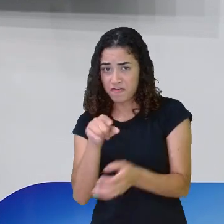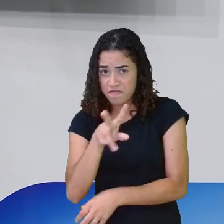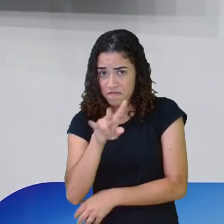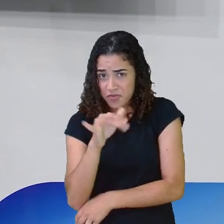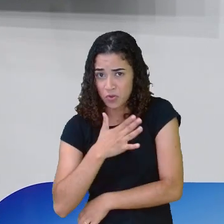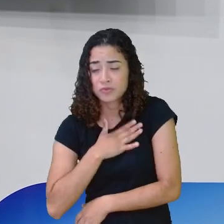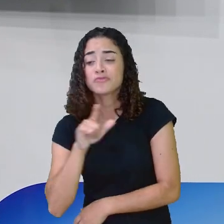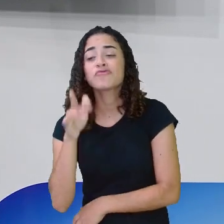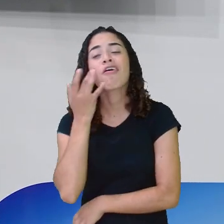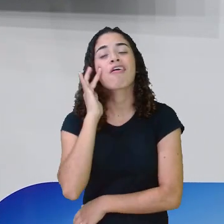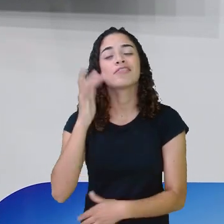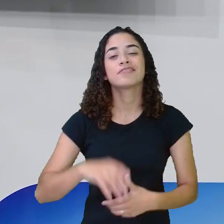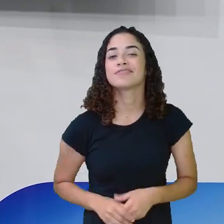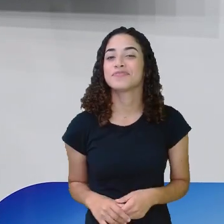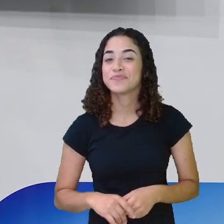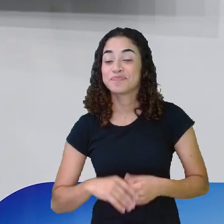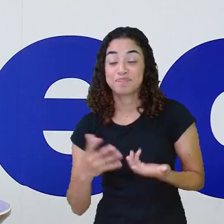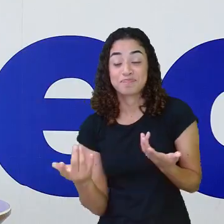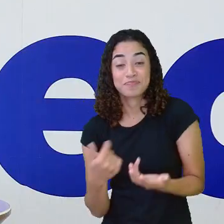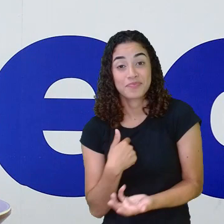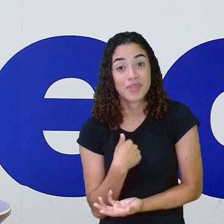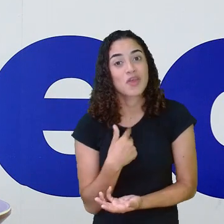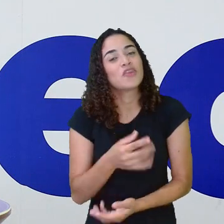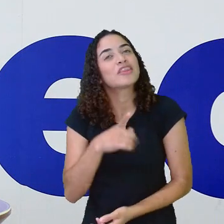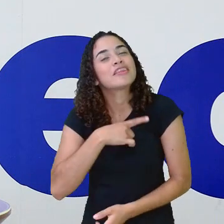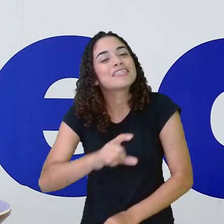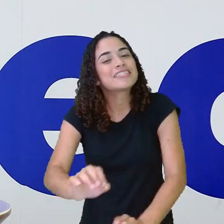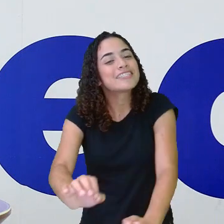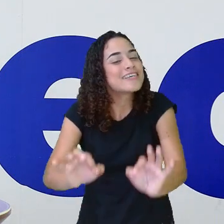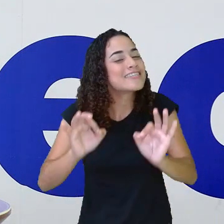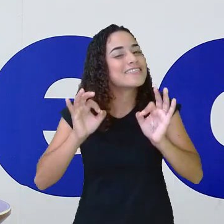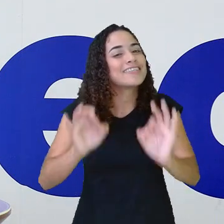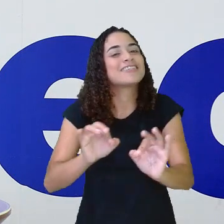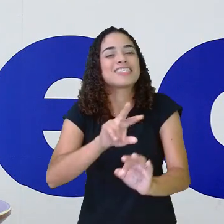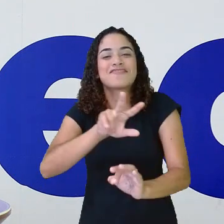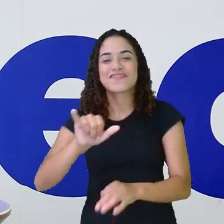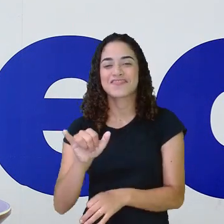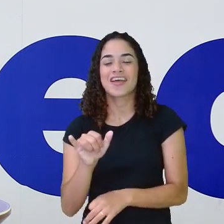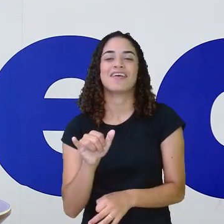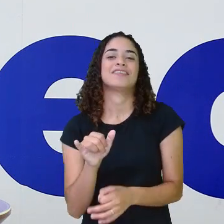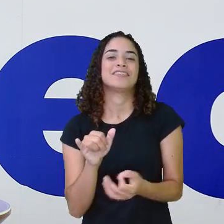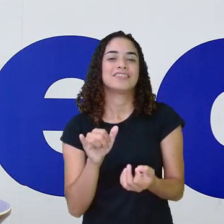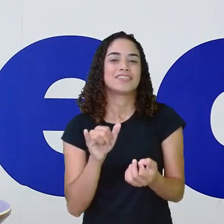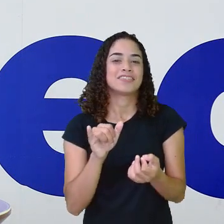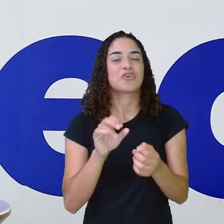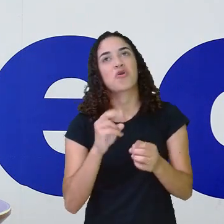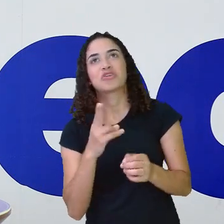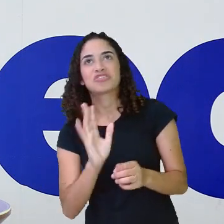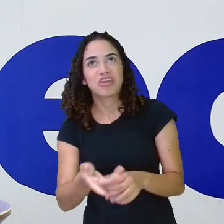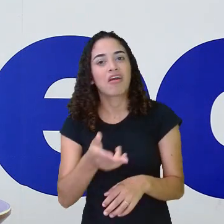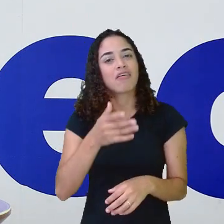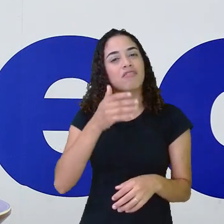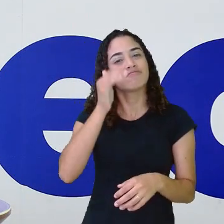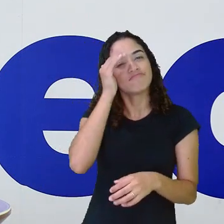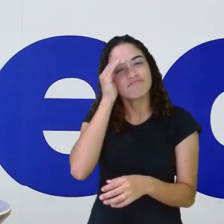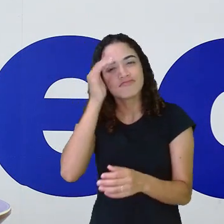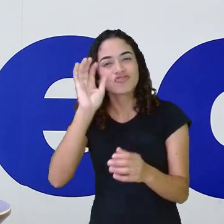gostar? O é a senhora acha? Eu tenho certeza que eles já escutaram,